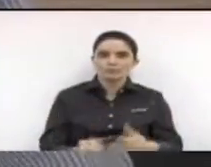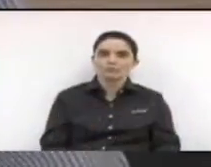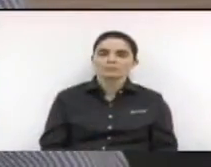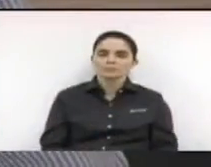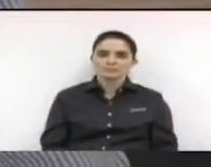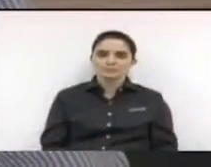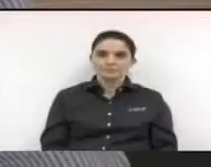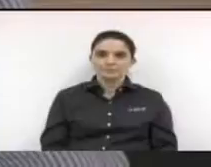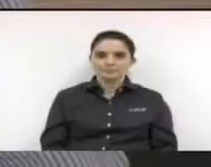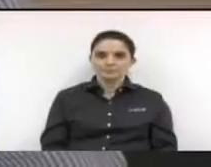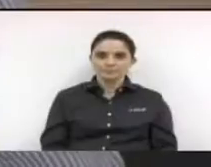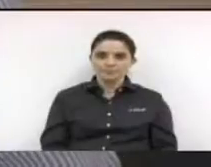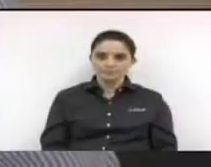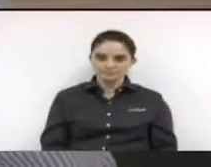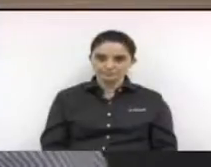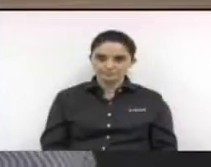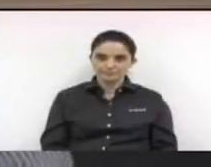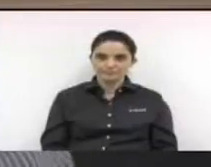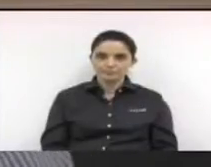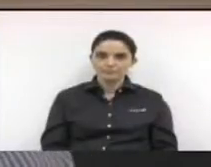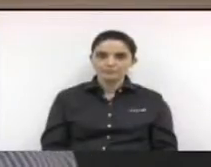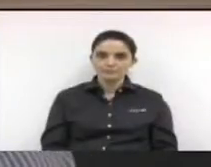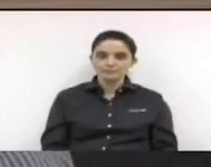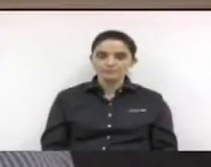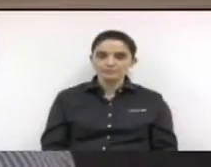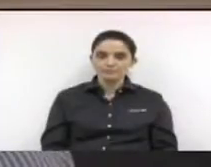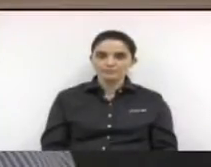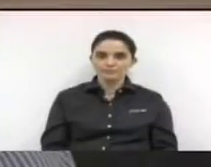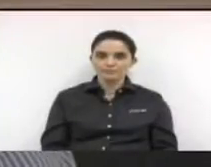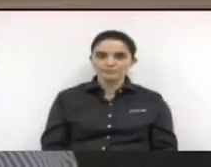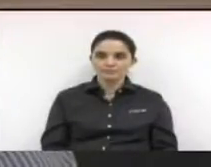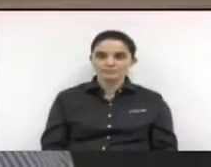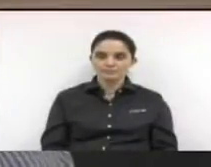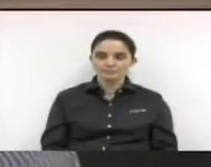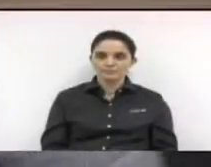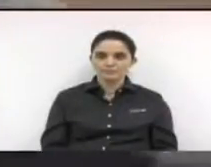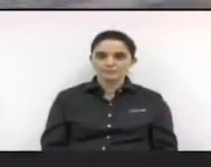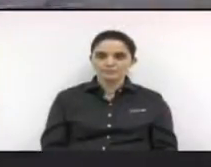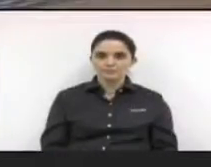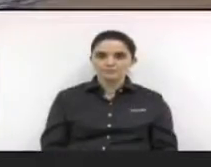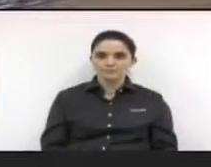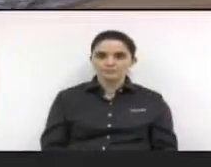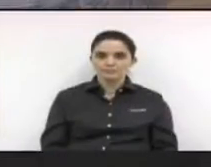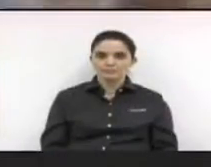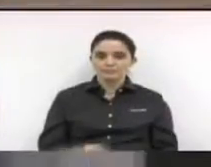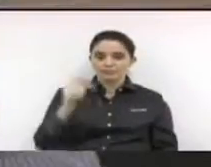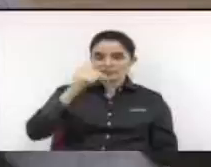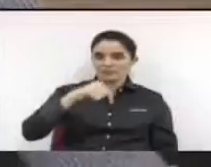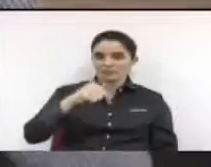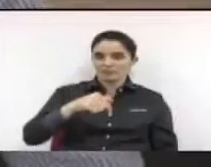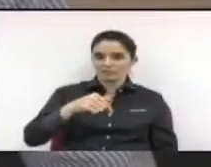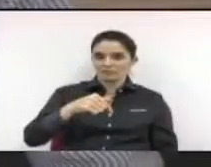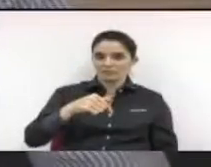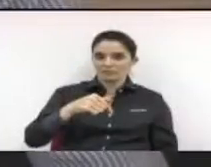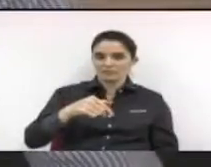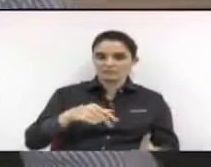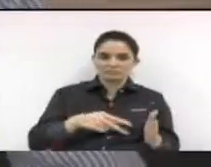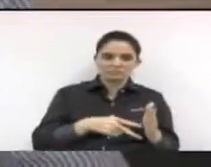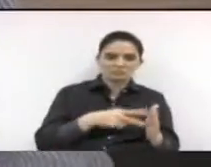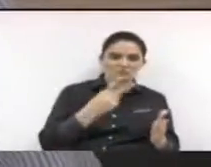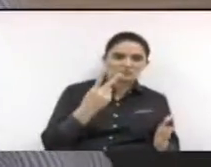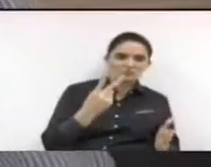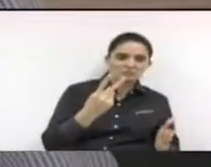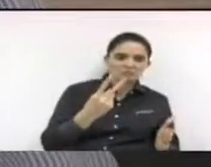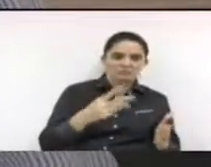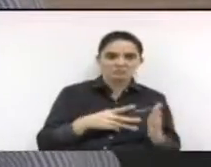aí que nós vamos ficar naquele país do segundo, terceiro mundo, segundo mundo, porque não é possível, já.